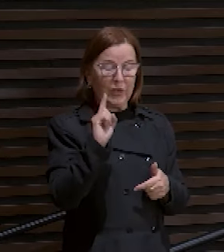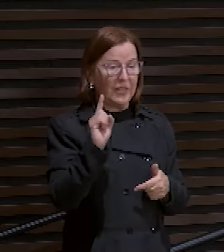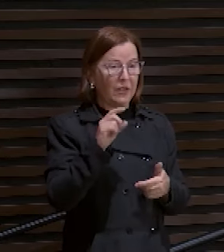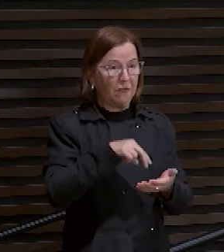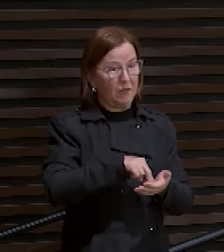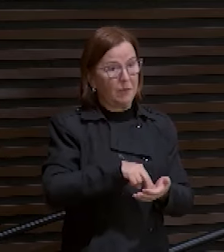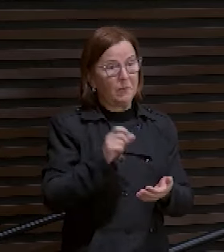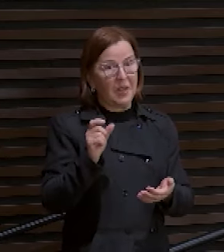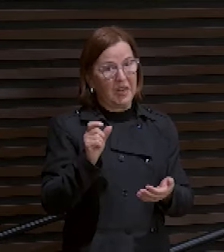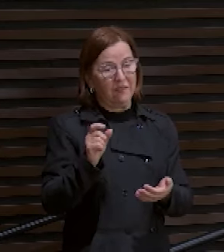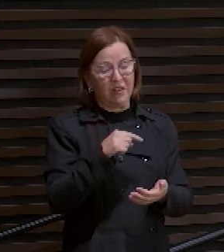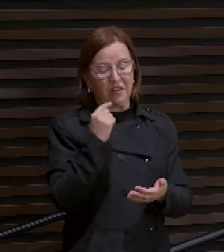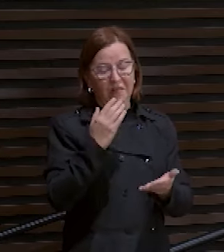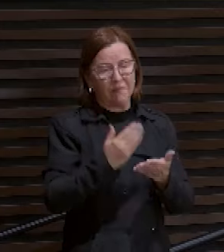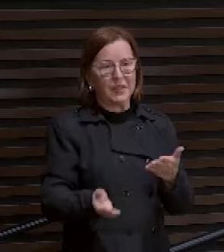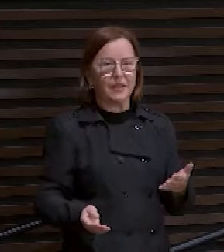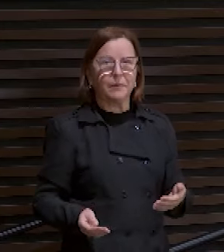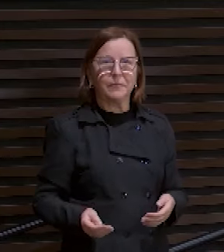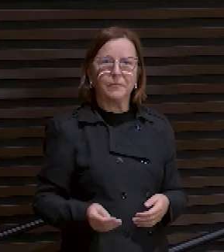cinquenta e seis, três e quatro?